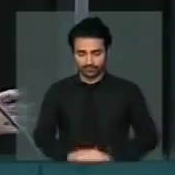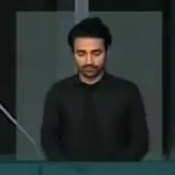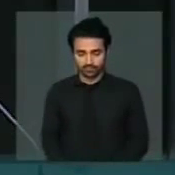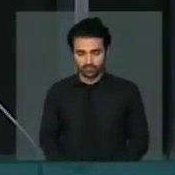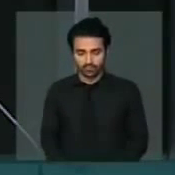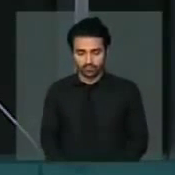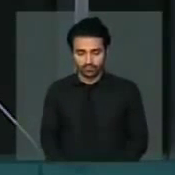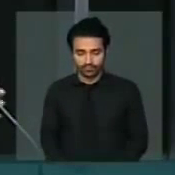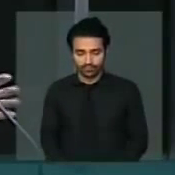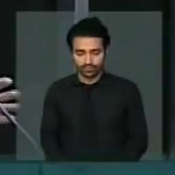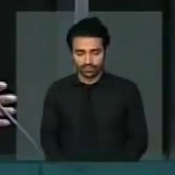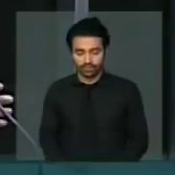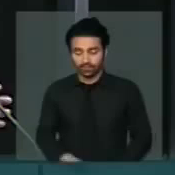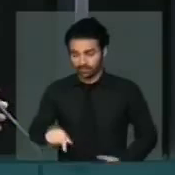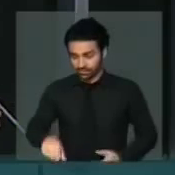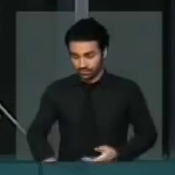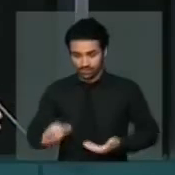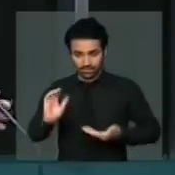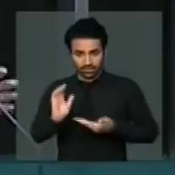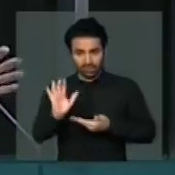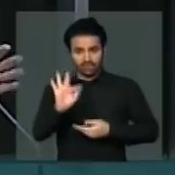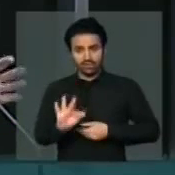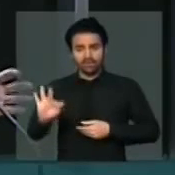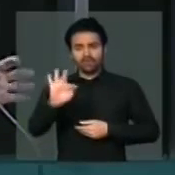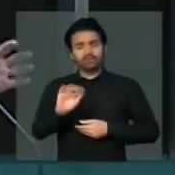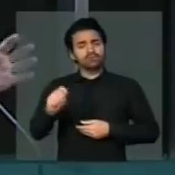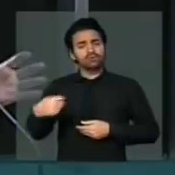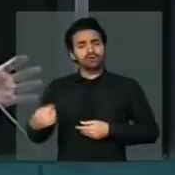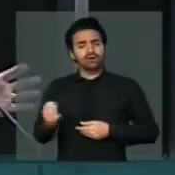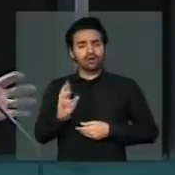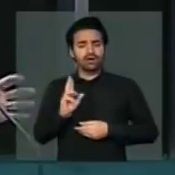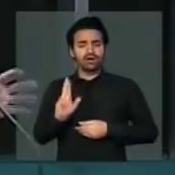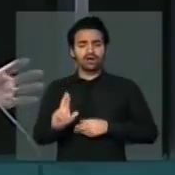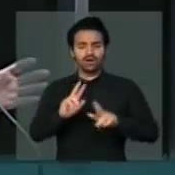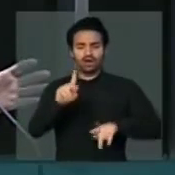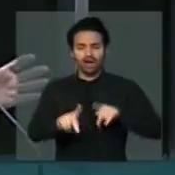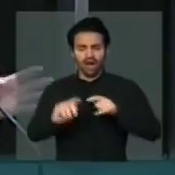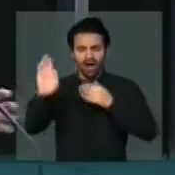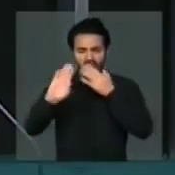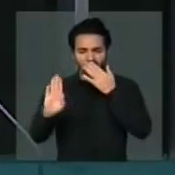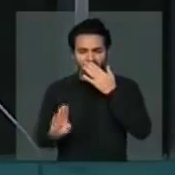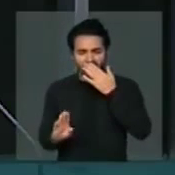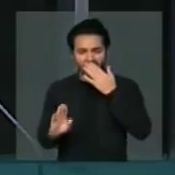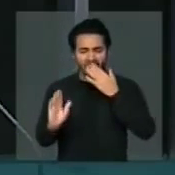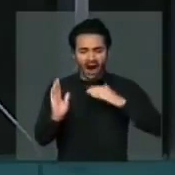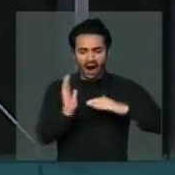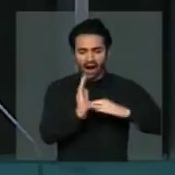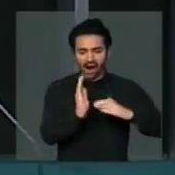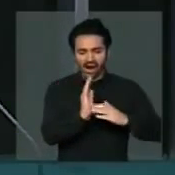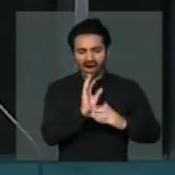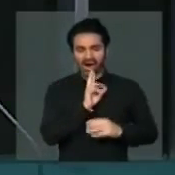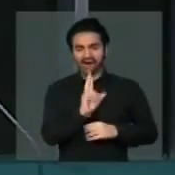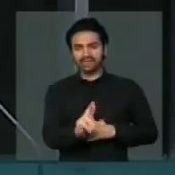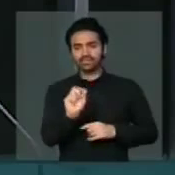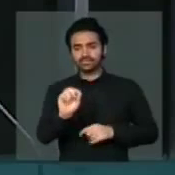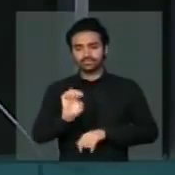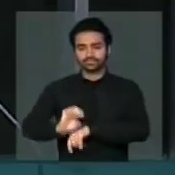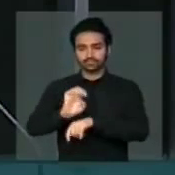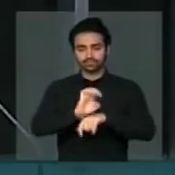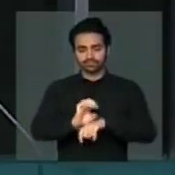No nosso caso, a Câmara Federal, ela representa o povo brasileiro, enquanto o Senado representa os Estados.